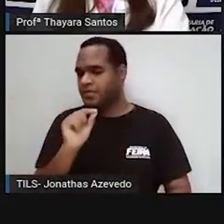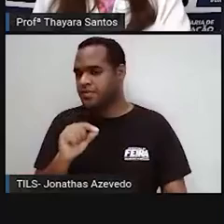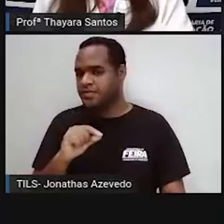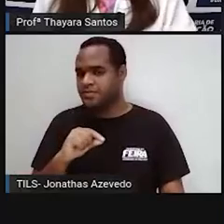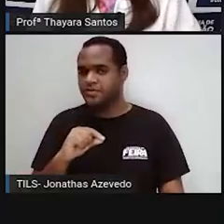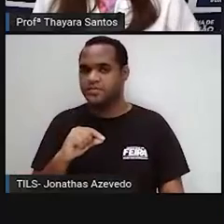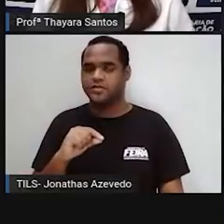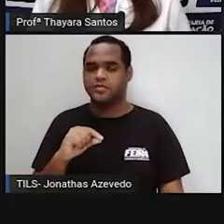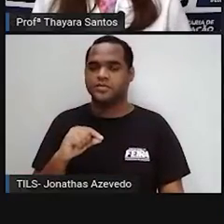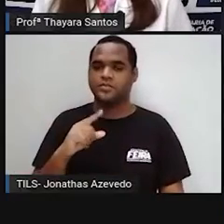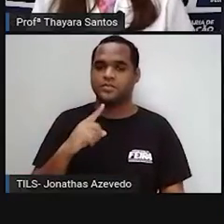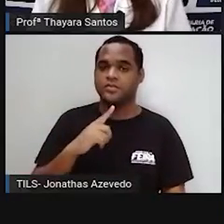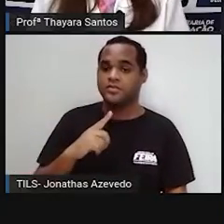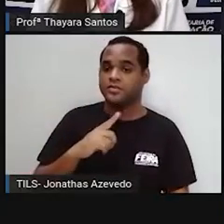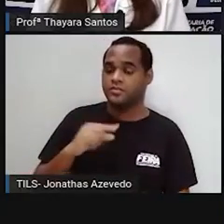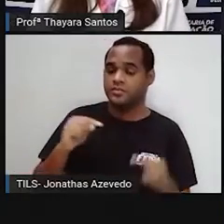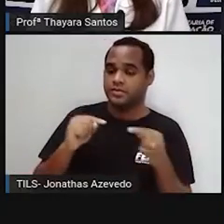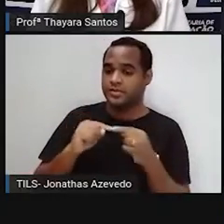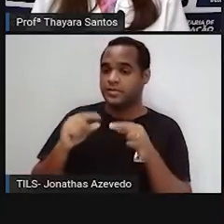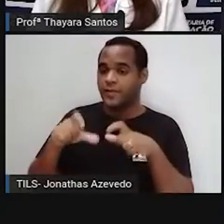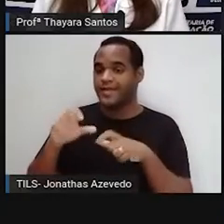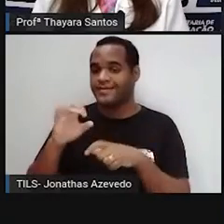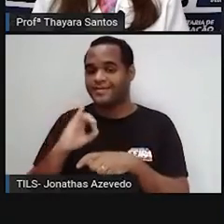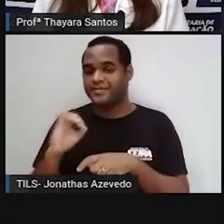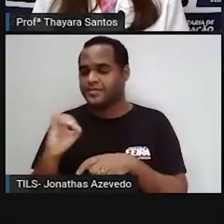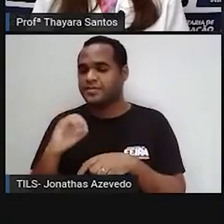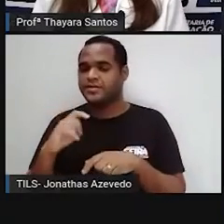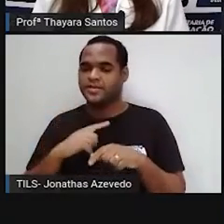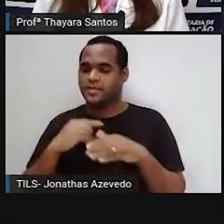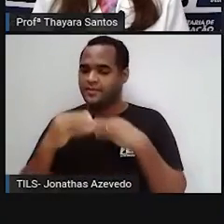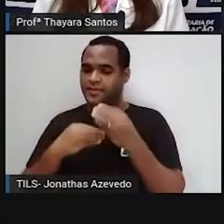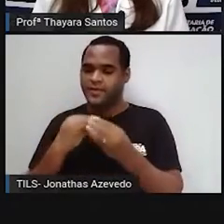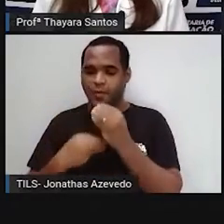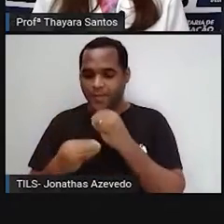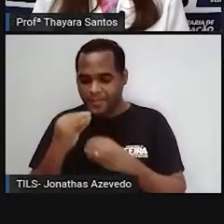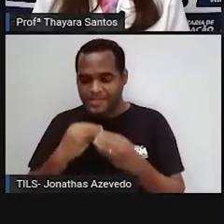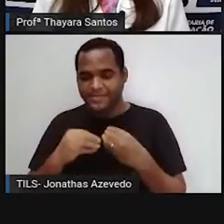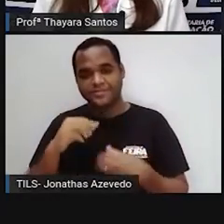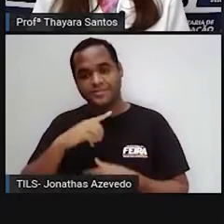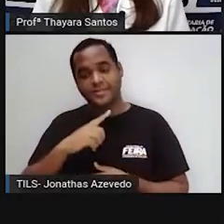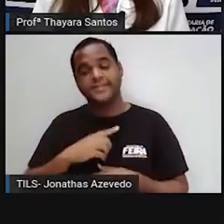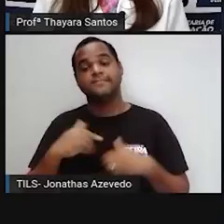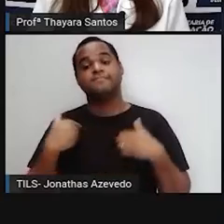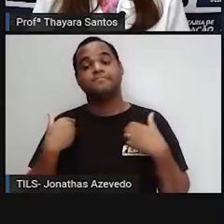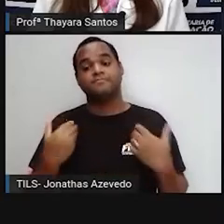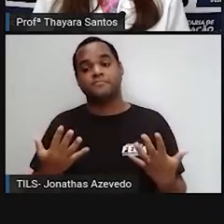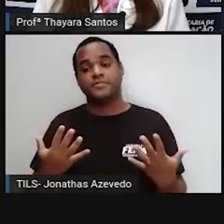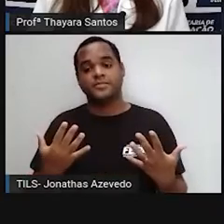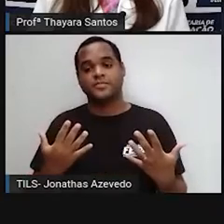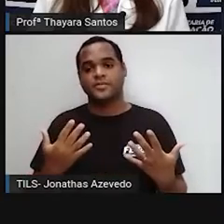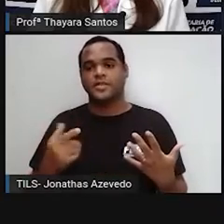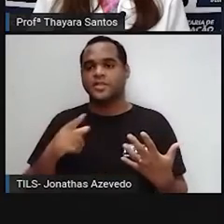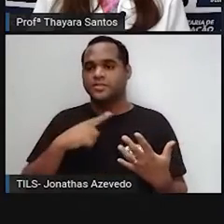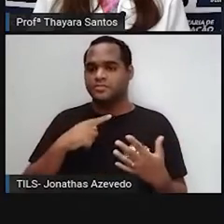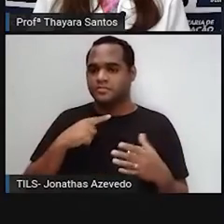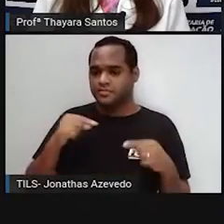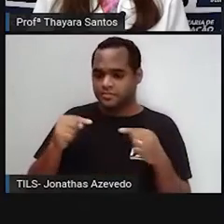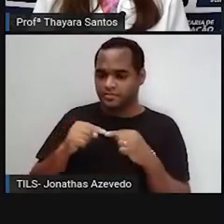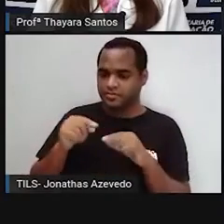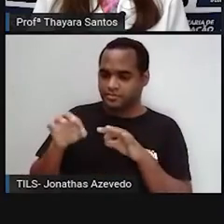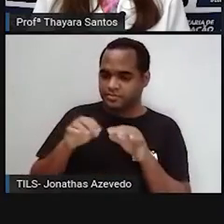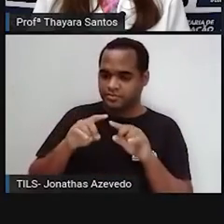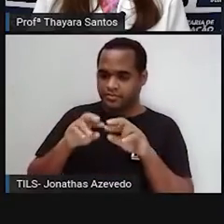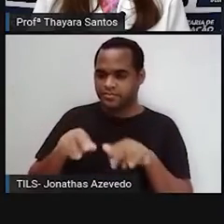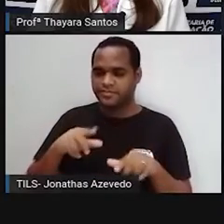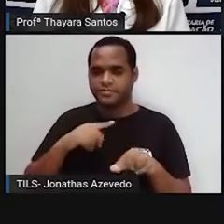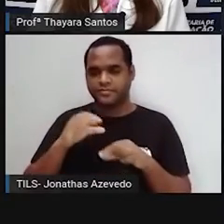Da indústria que gera alimento para a gente. Então, a gente prevê, né? Que essas